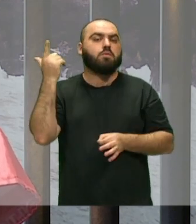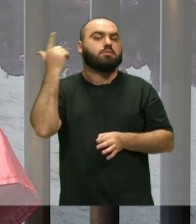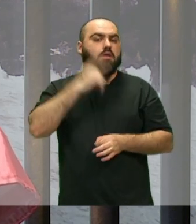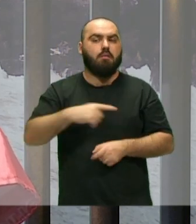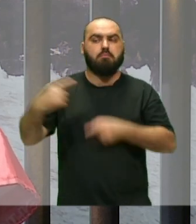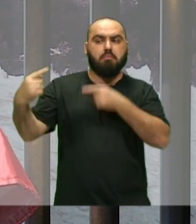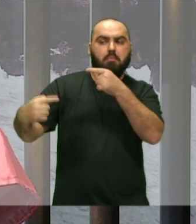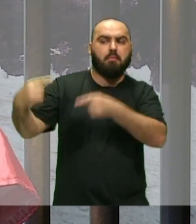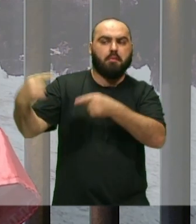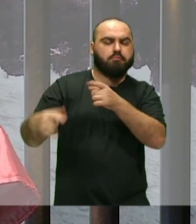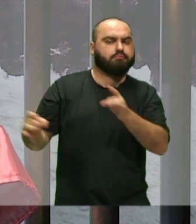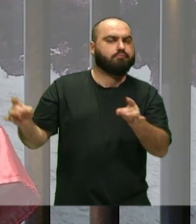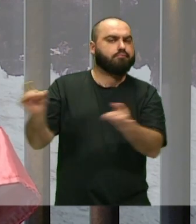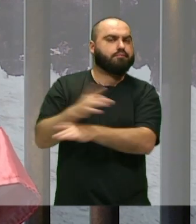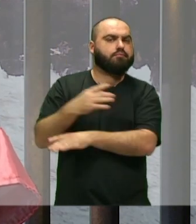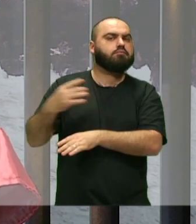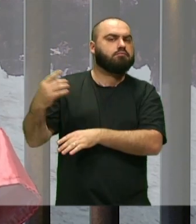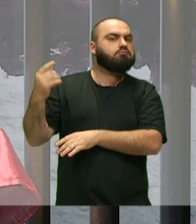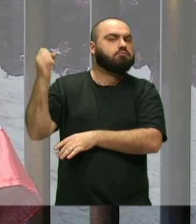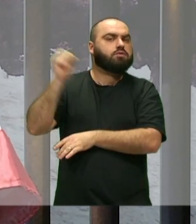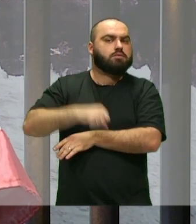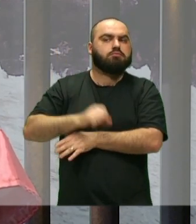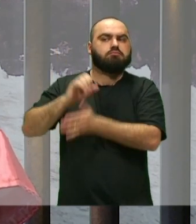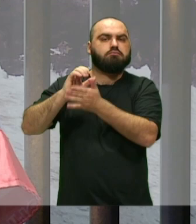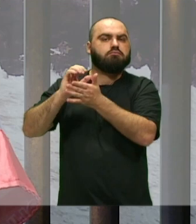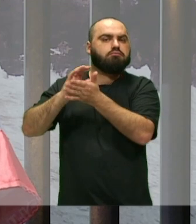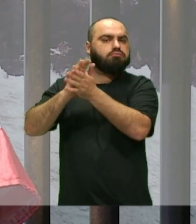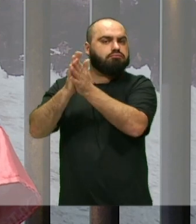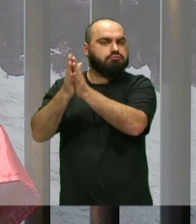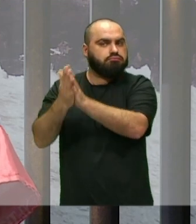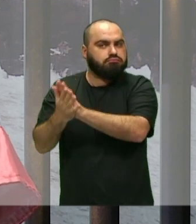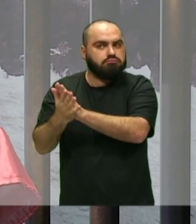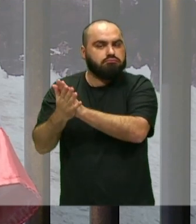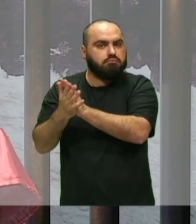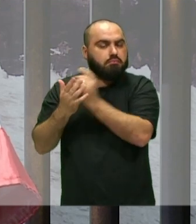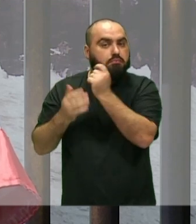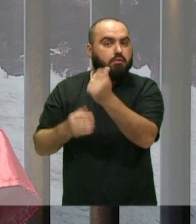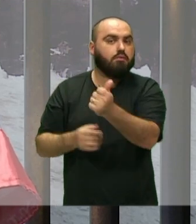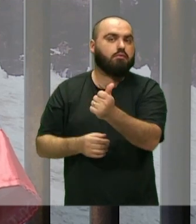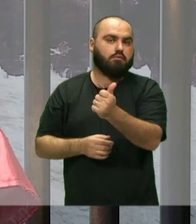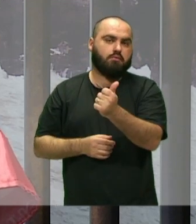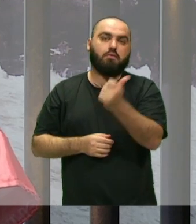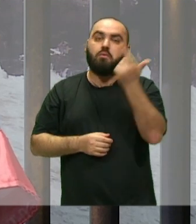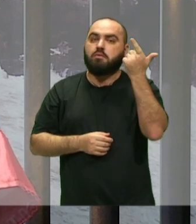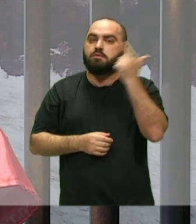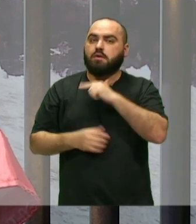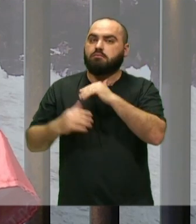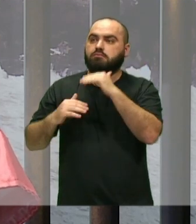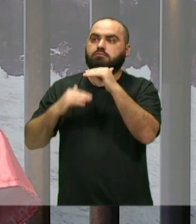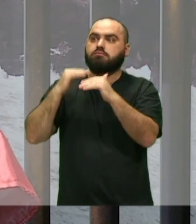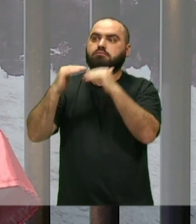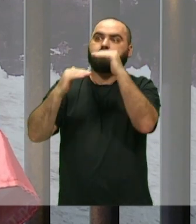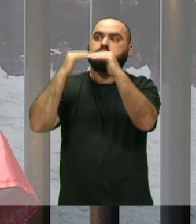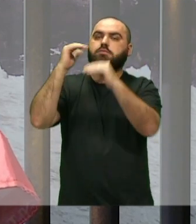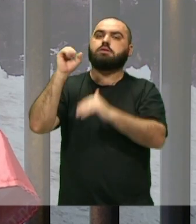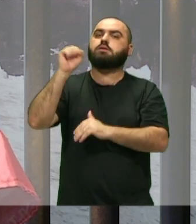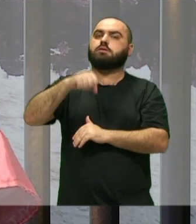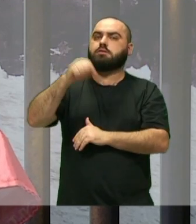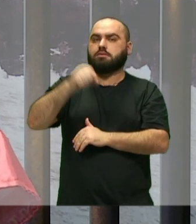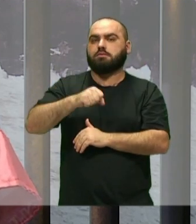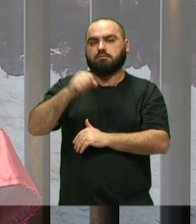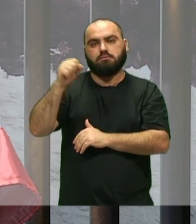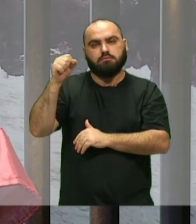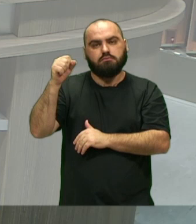Combater bastante Assim Os relatos Têm diminuído E a gente Tem conseguido Avançar Assim Nesse combate À intolerância